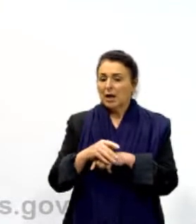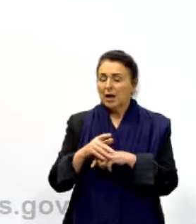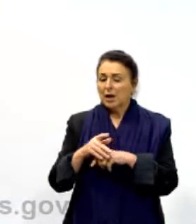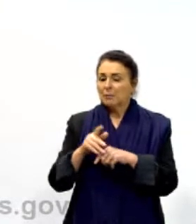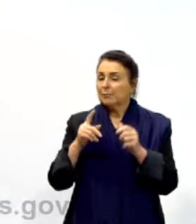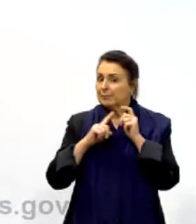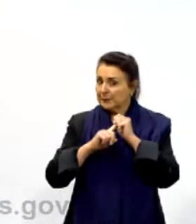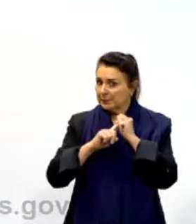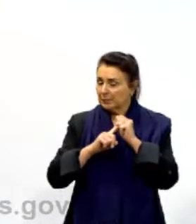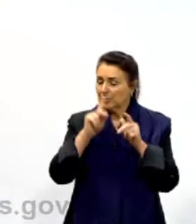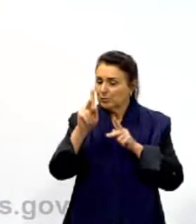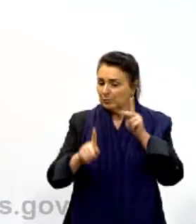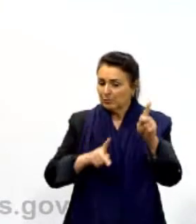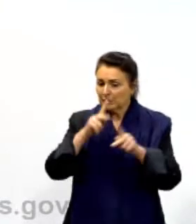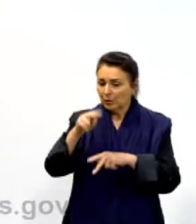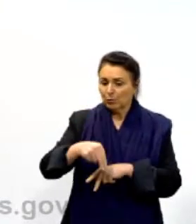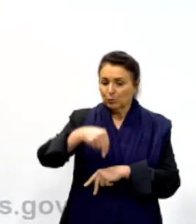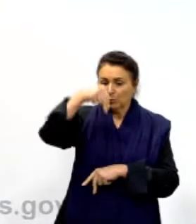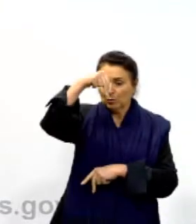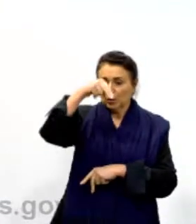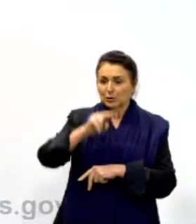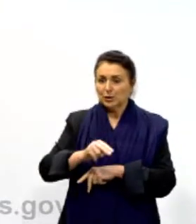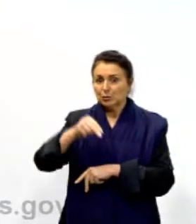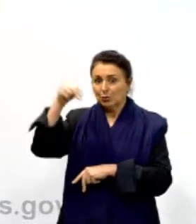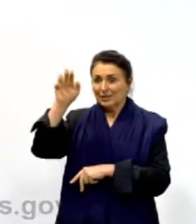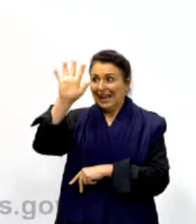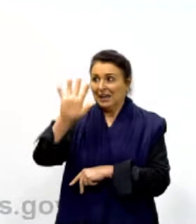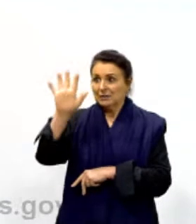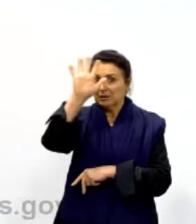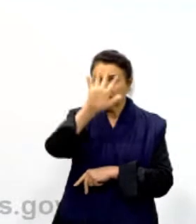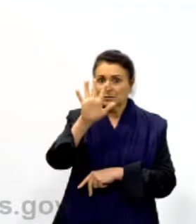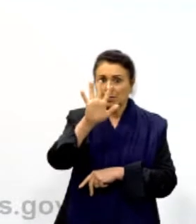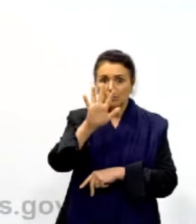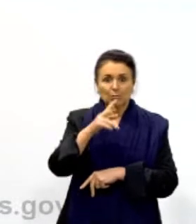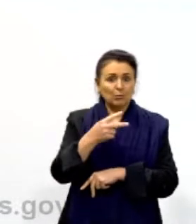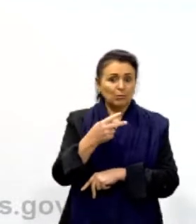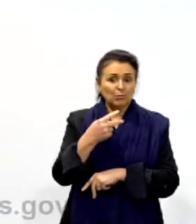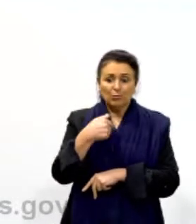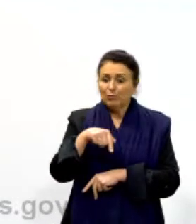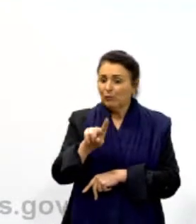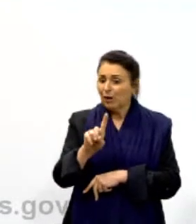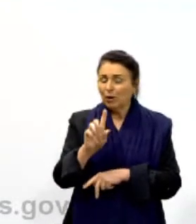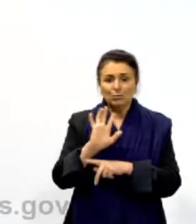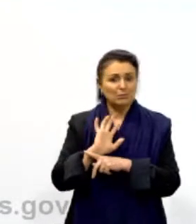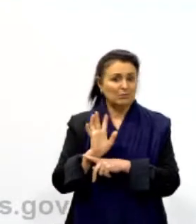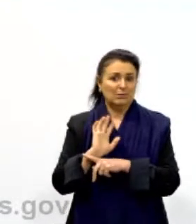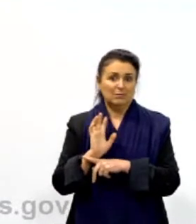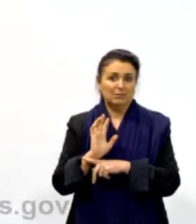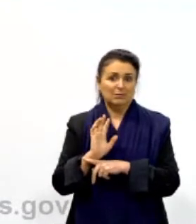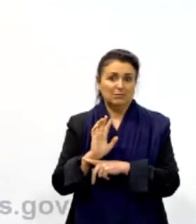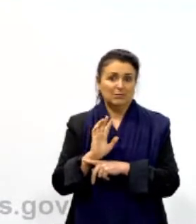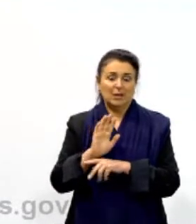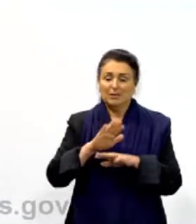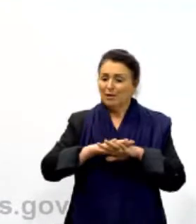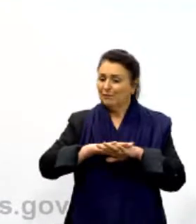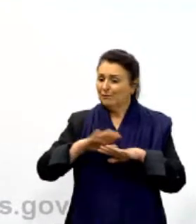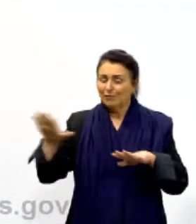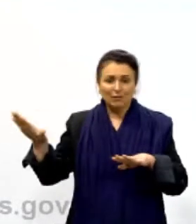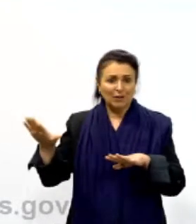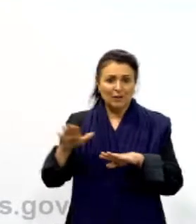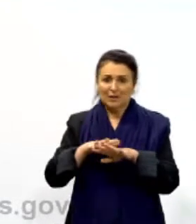do Norte e do Nordeste e as periféricas, elas são excluídas desse acesso. É ou não é, galera? E